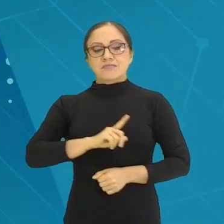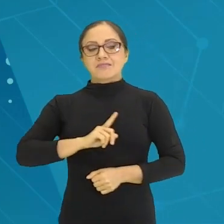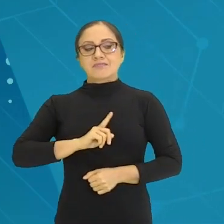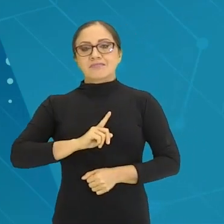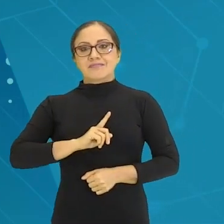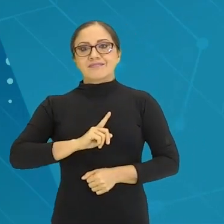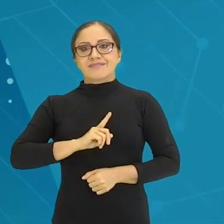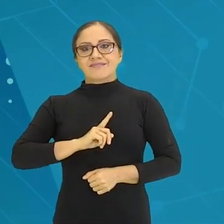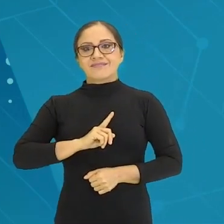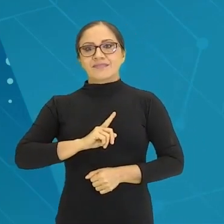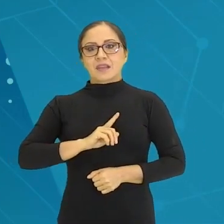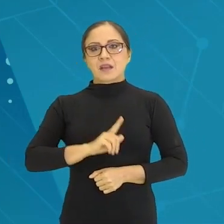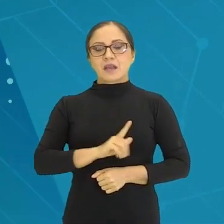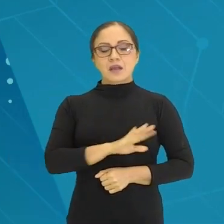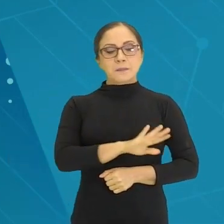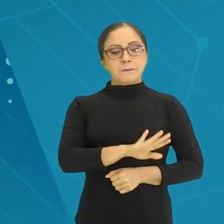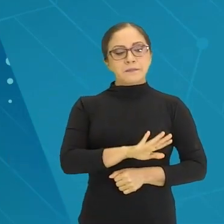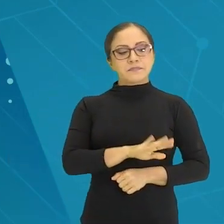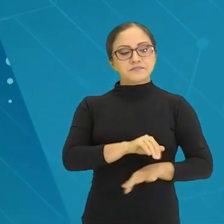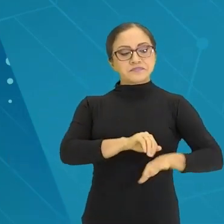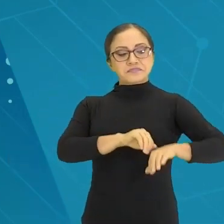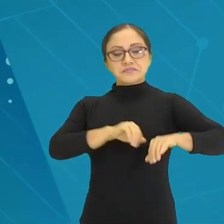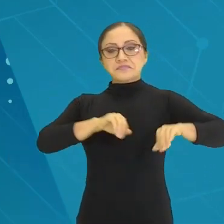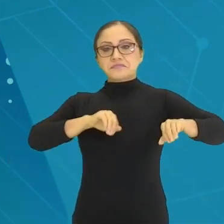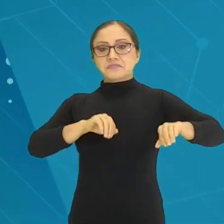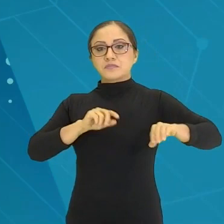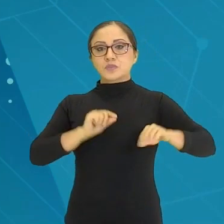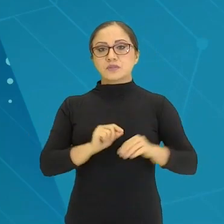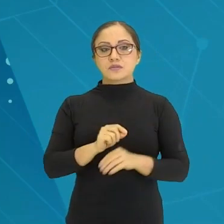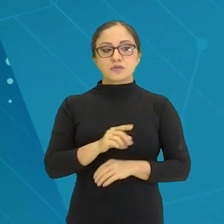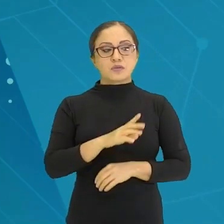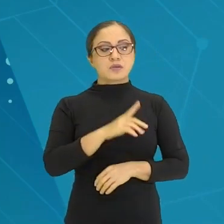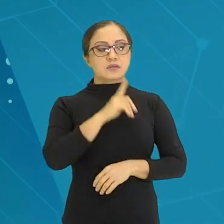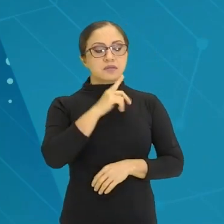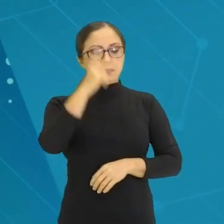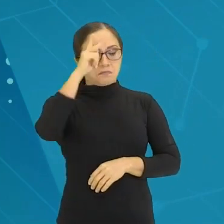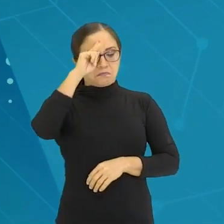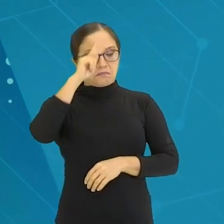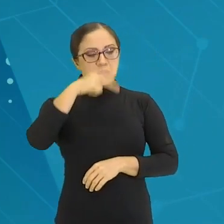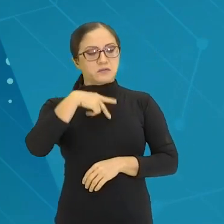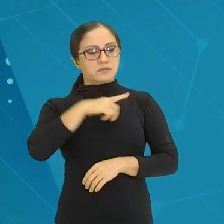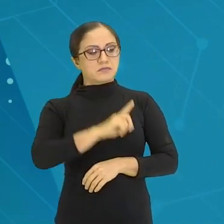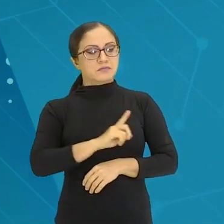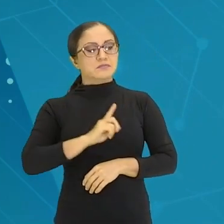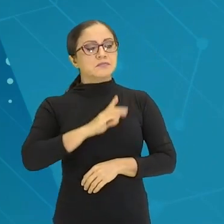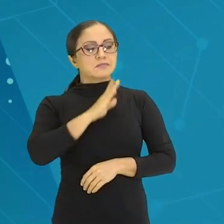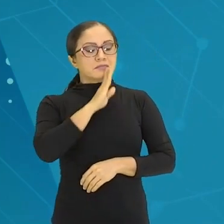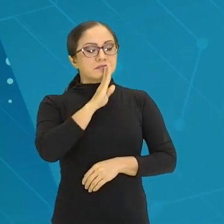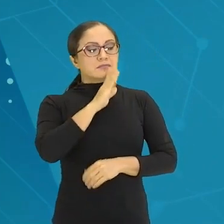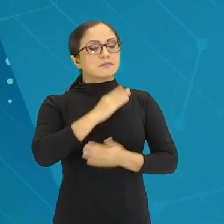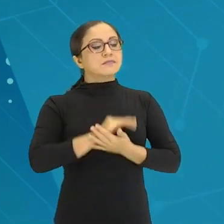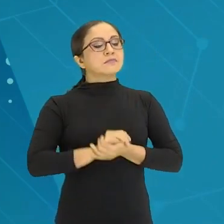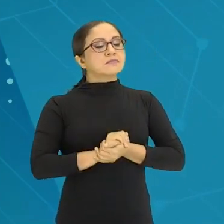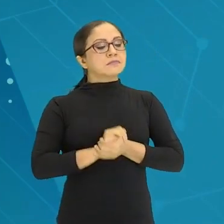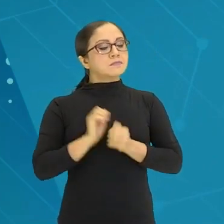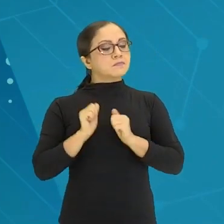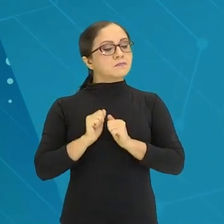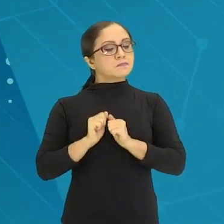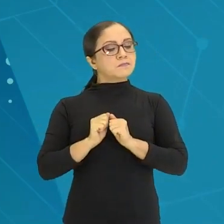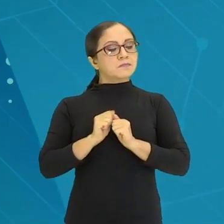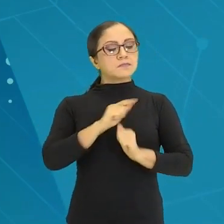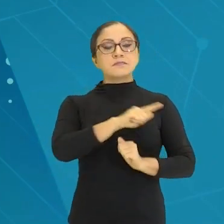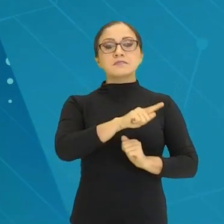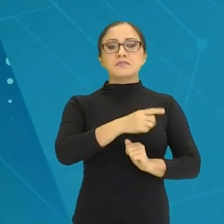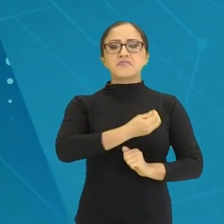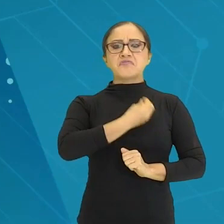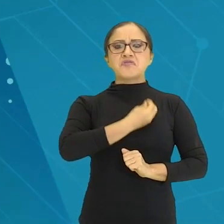de se ausentar um pouquinho. Eu estou ali, em silêncio, me controlando para não intervir. E deixar ele viver um